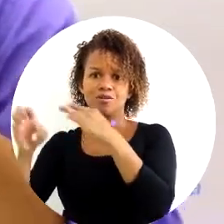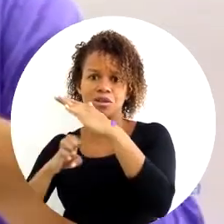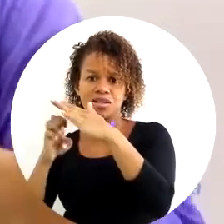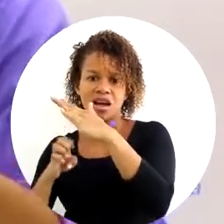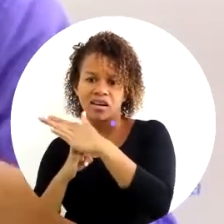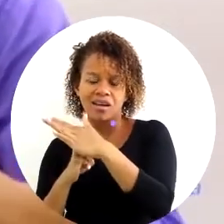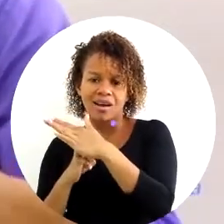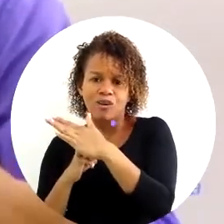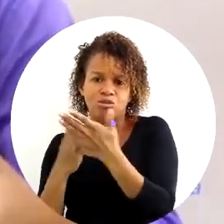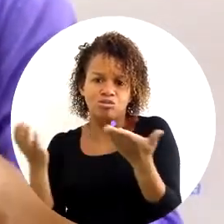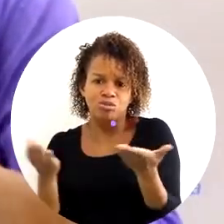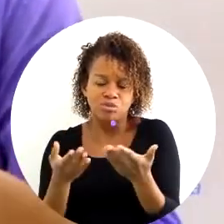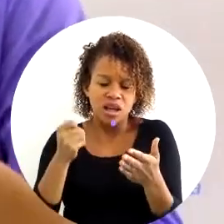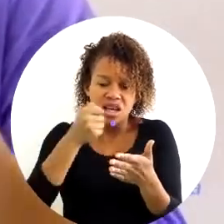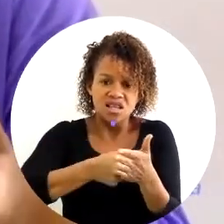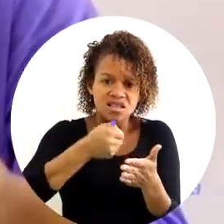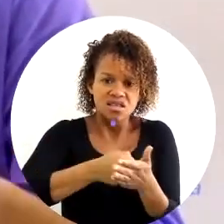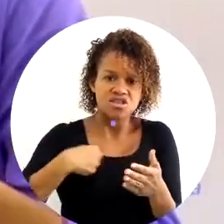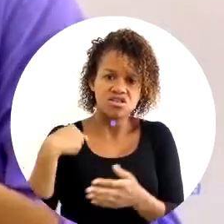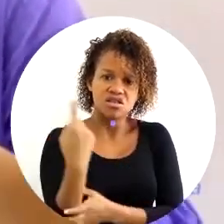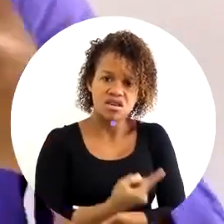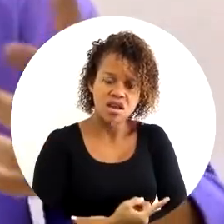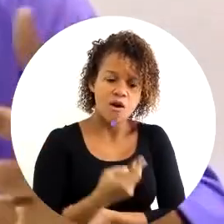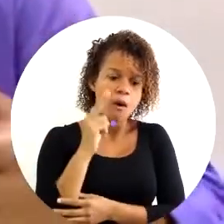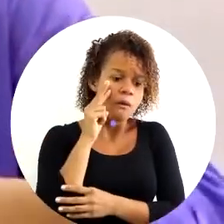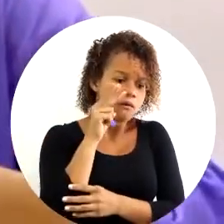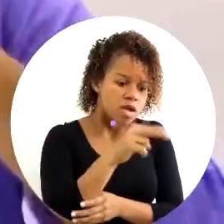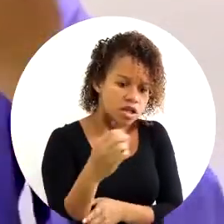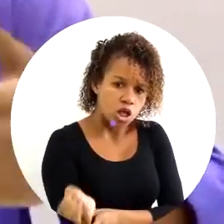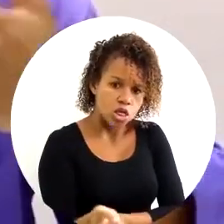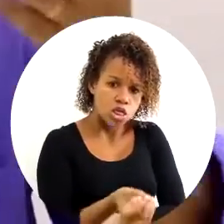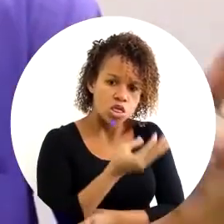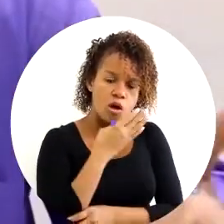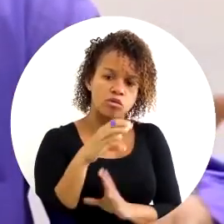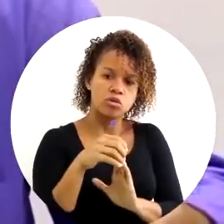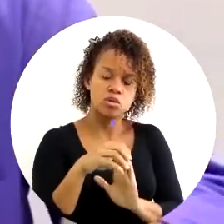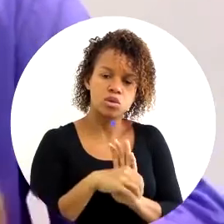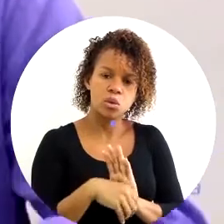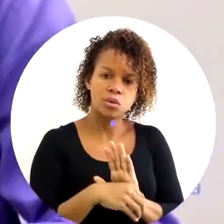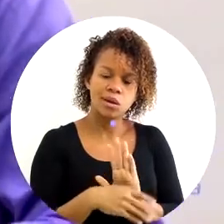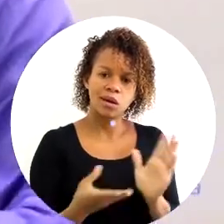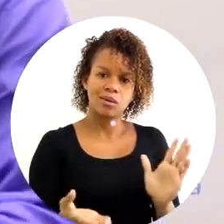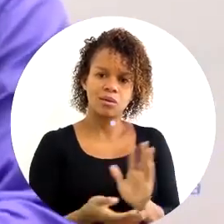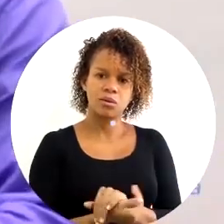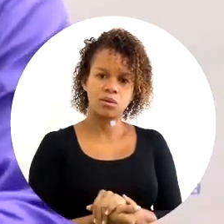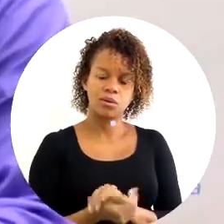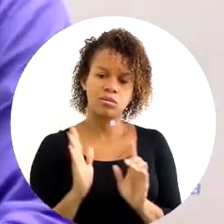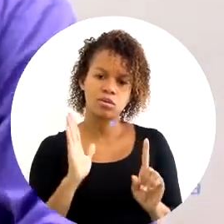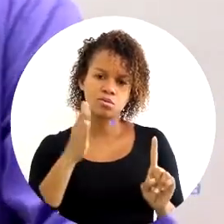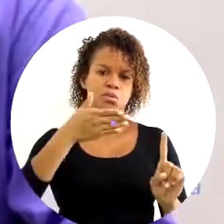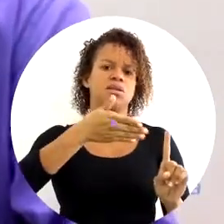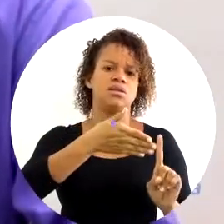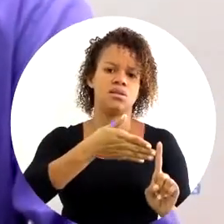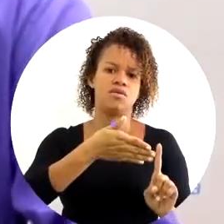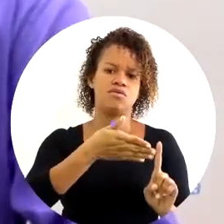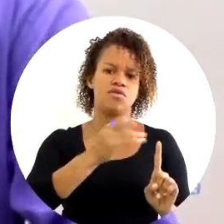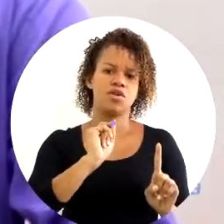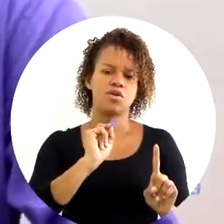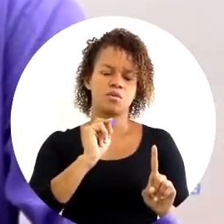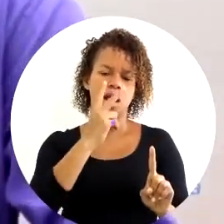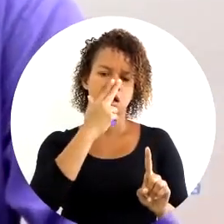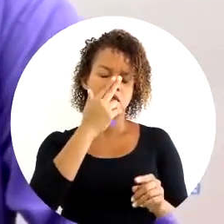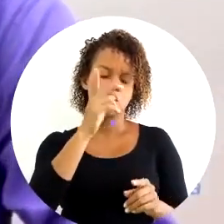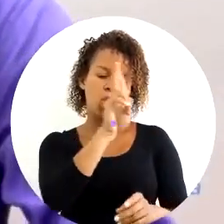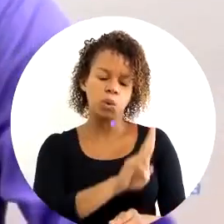empresarial, a atividade que eu exerço, exige que eu recique, que eu veja novos conceitos. E aí esse específico vai ser